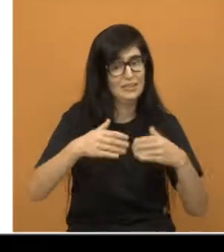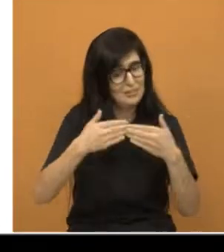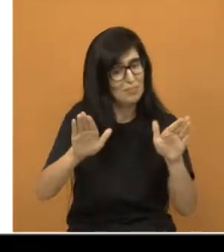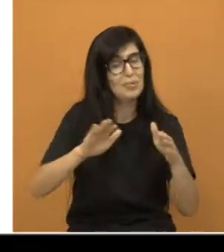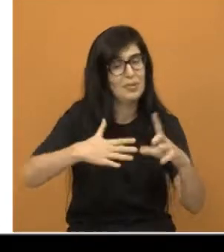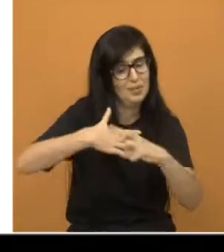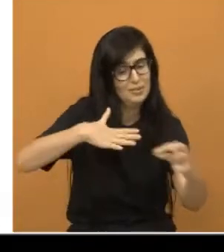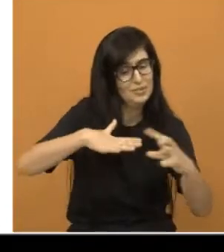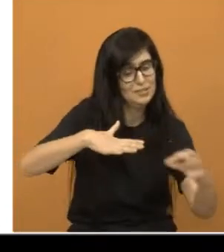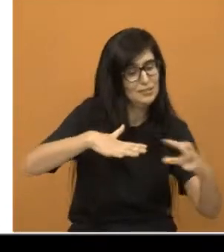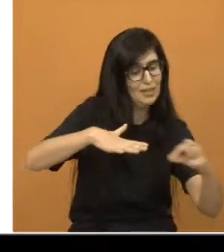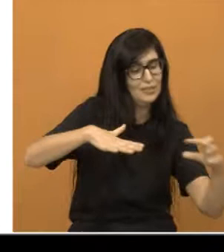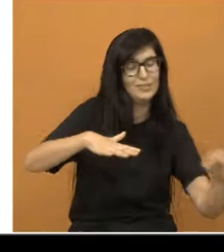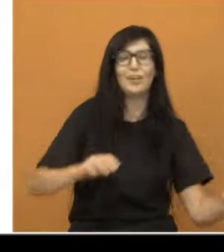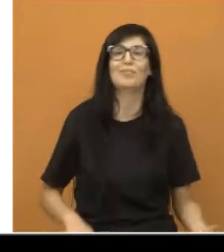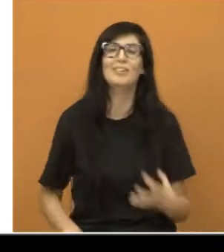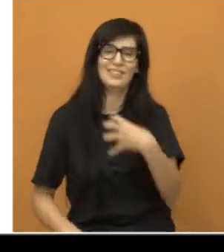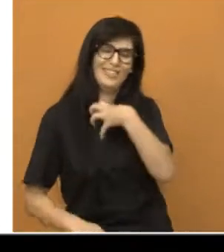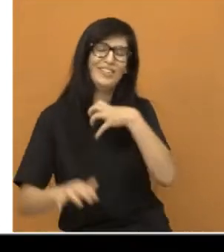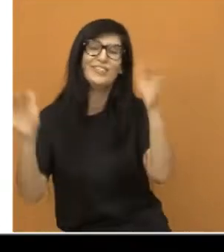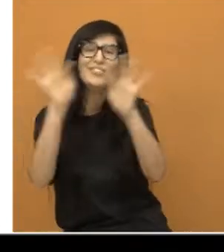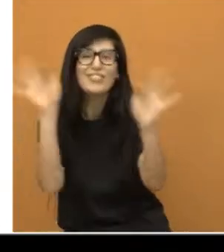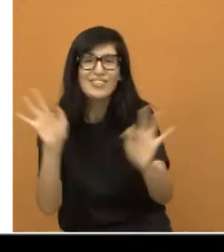fico feliz que são oito localidades,